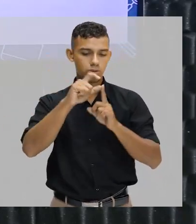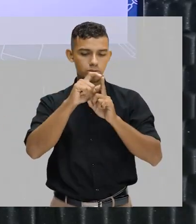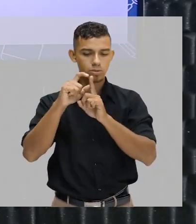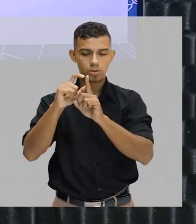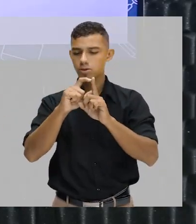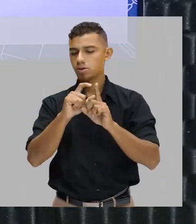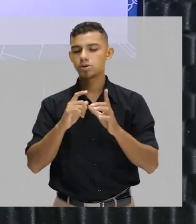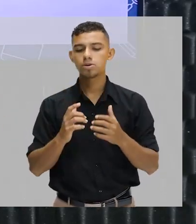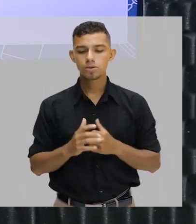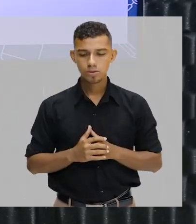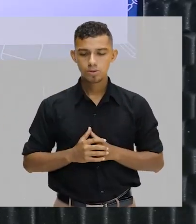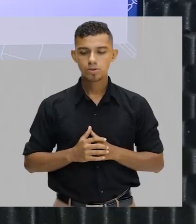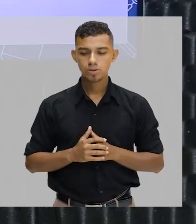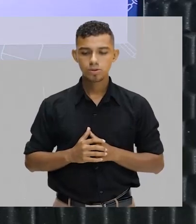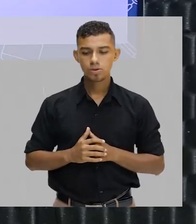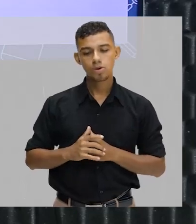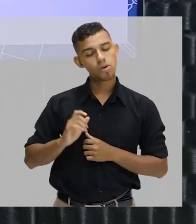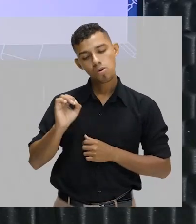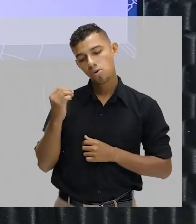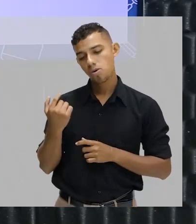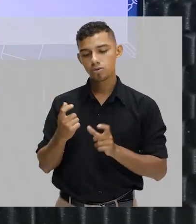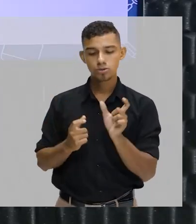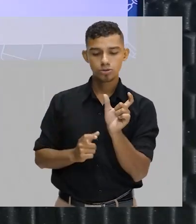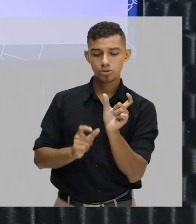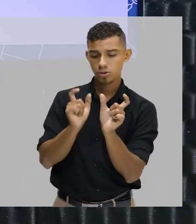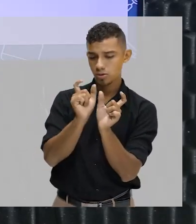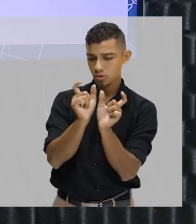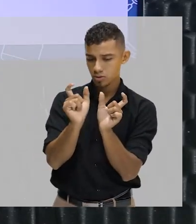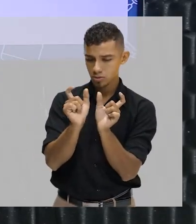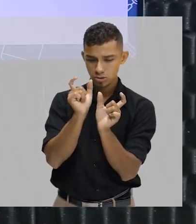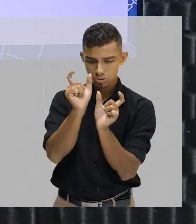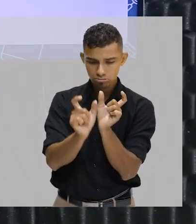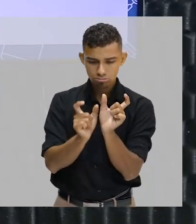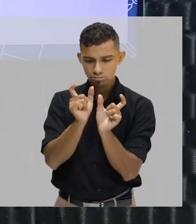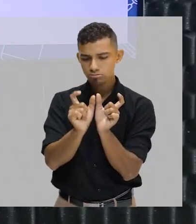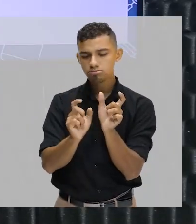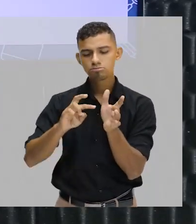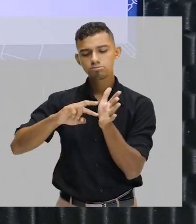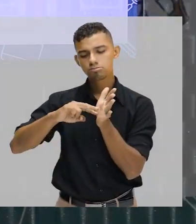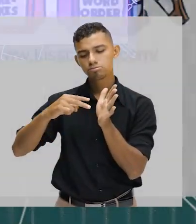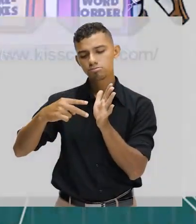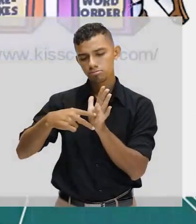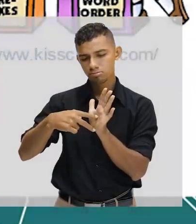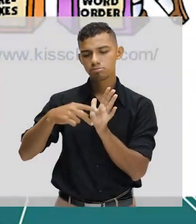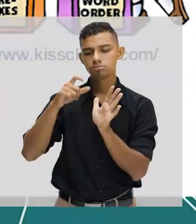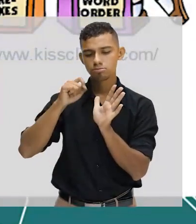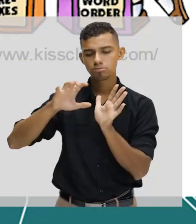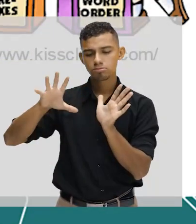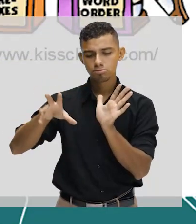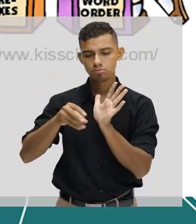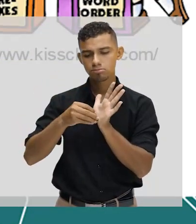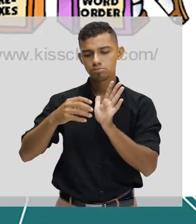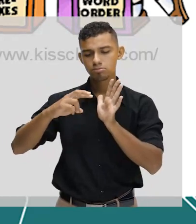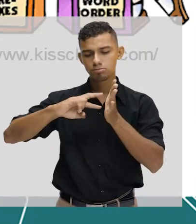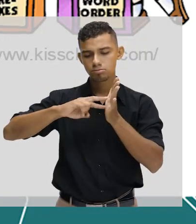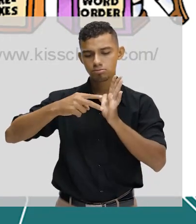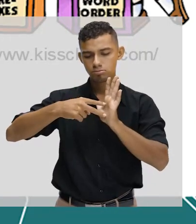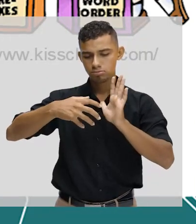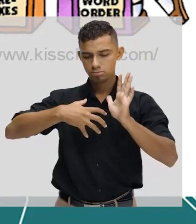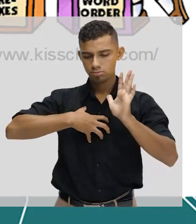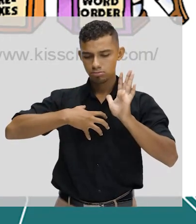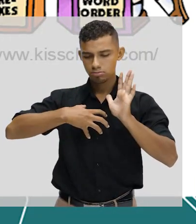mesmo de morfemas. Morfemas são aquelas pequenas unidades de sentido que trazem uma carga semântica, tem um